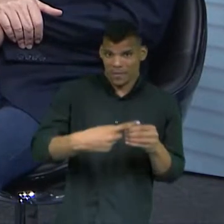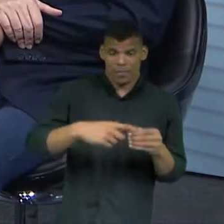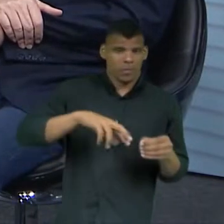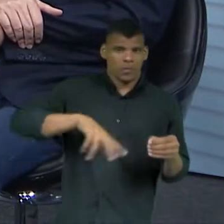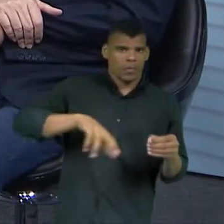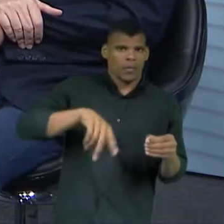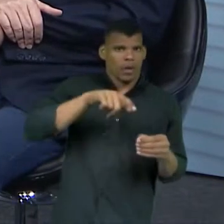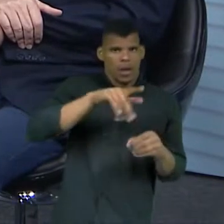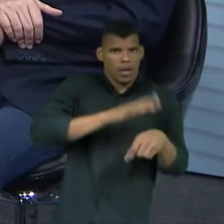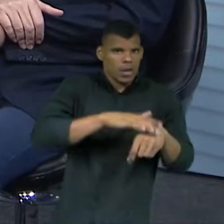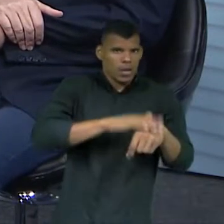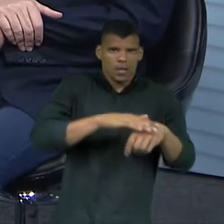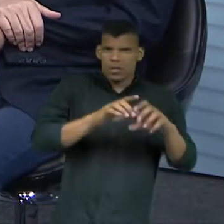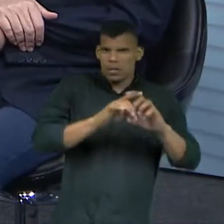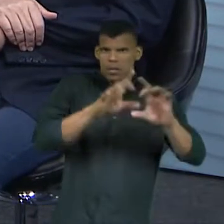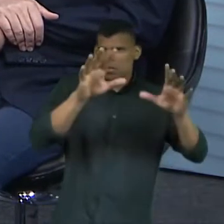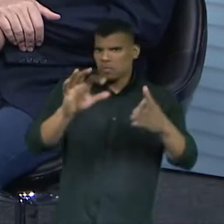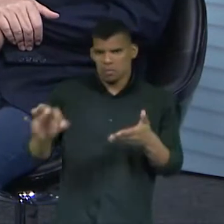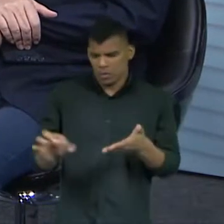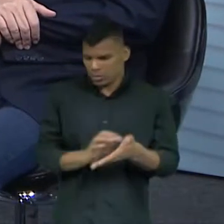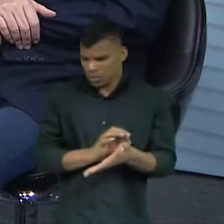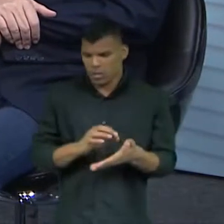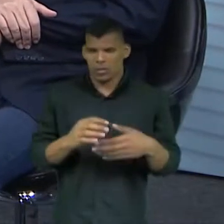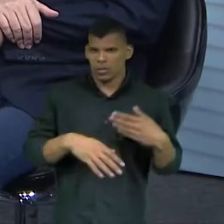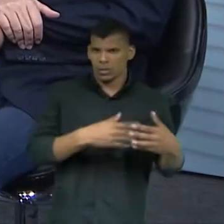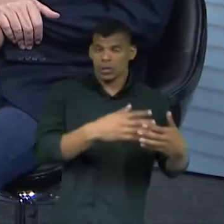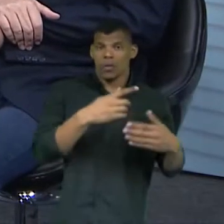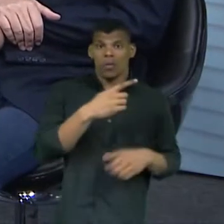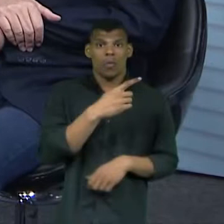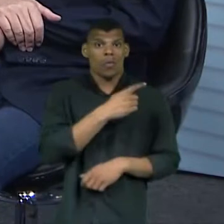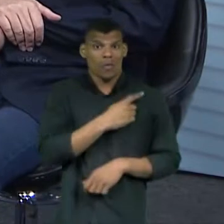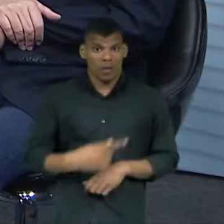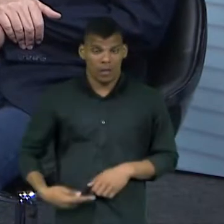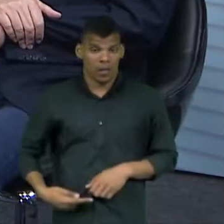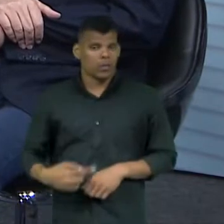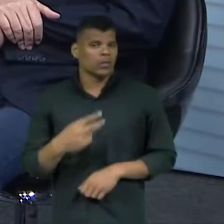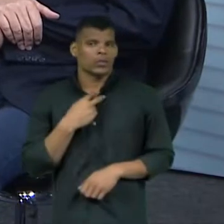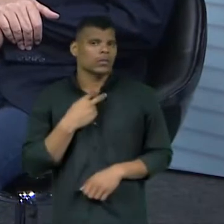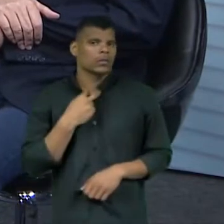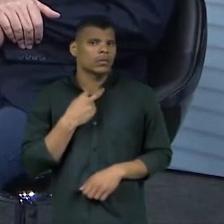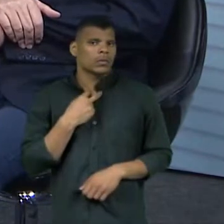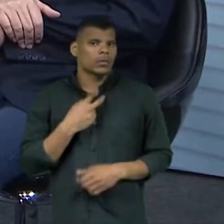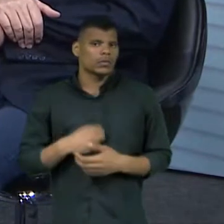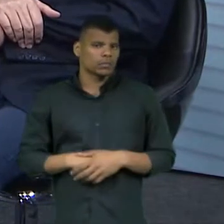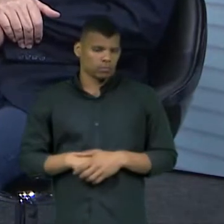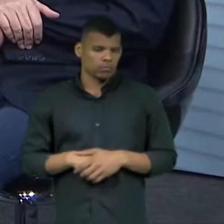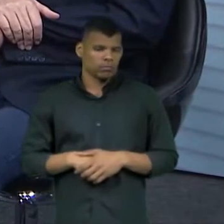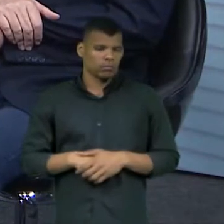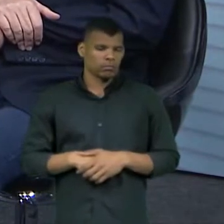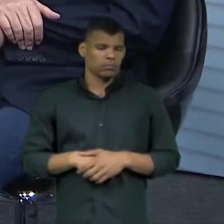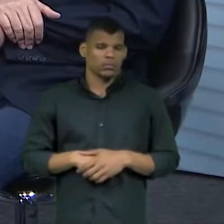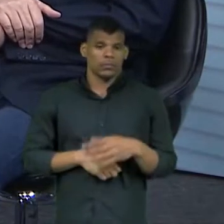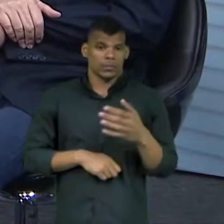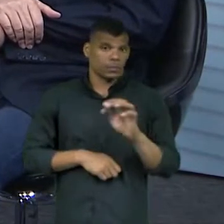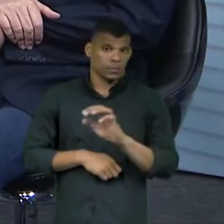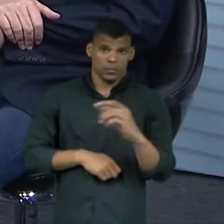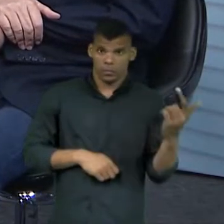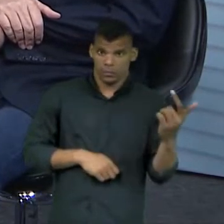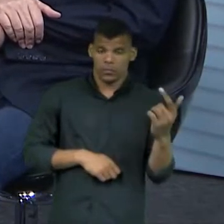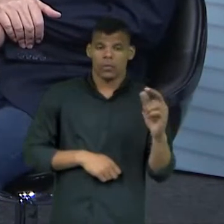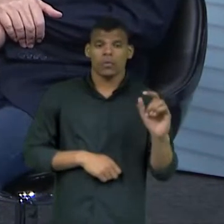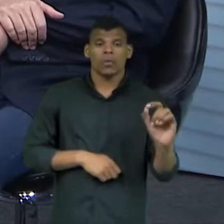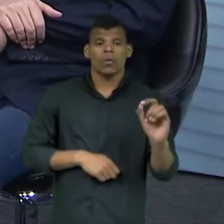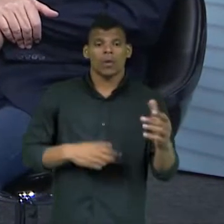o gestor municipal, ele pode... O prefeito pode, o governador não pode. O governador não pode. O prefeito pode contratar, sim, claro, usando a